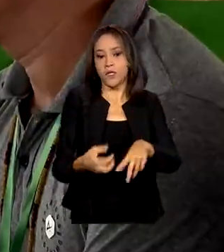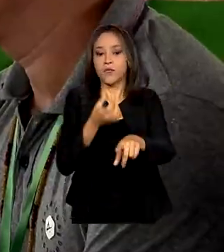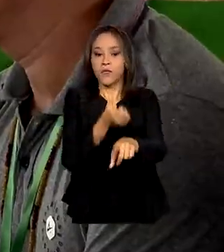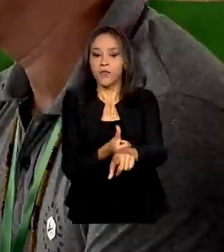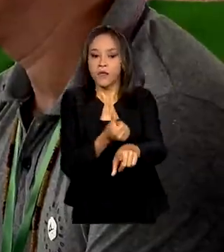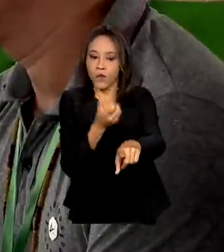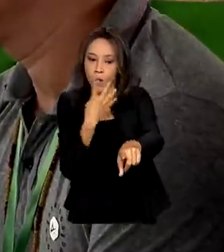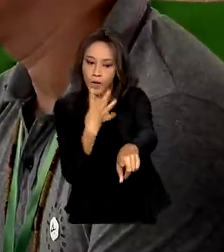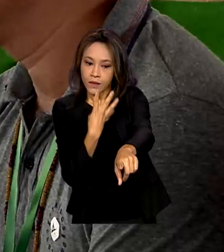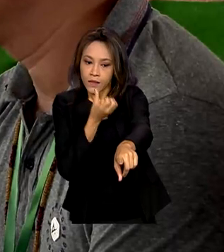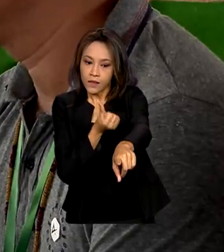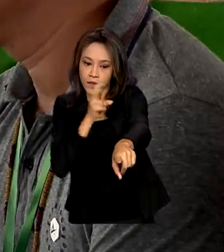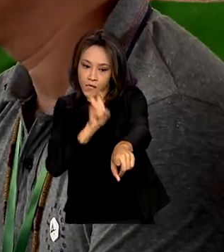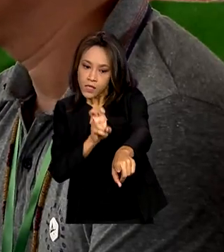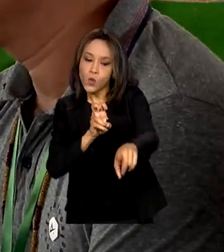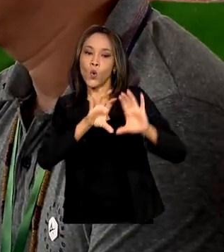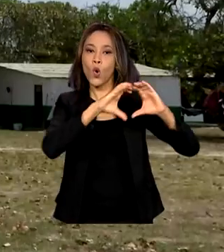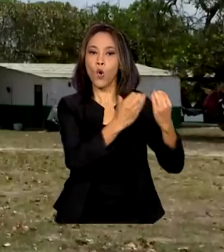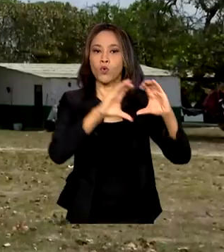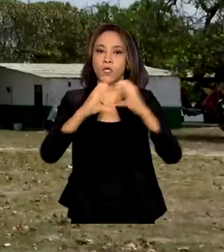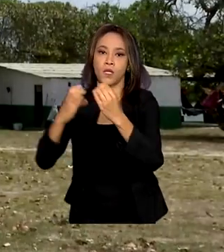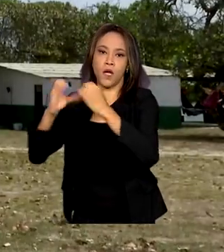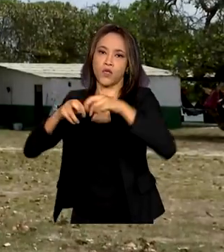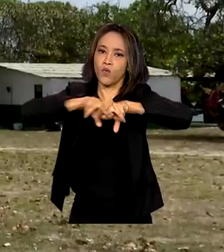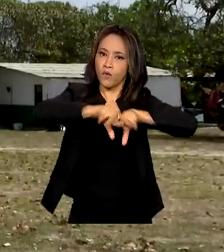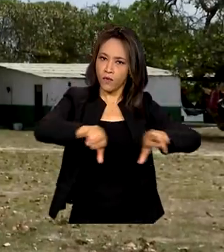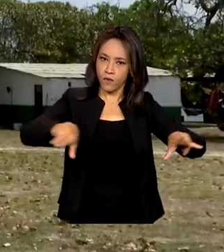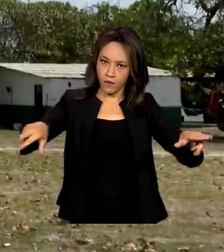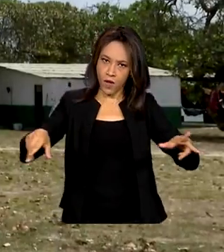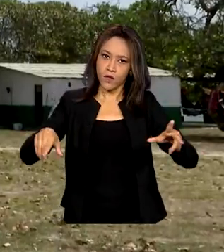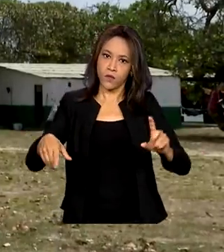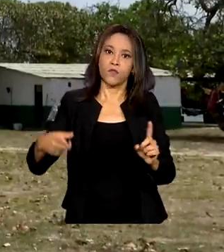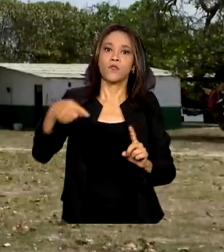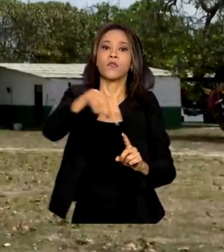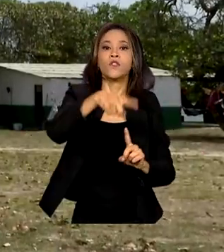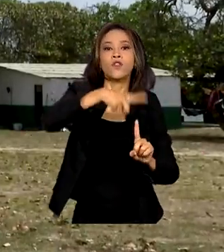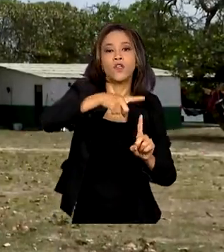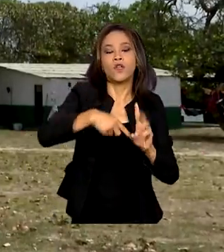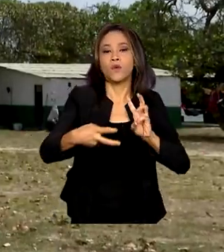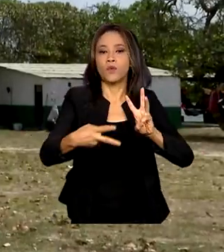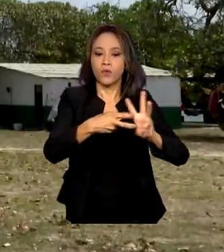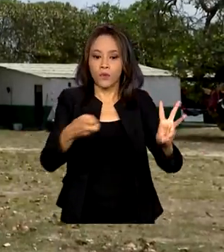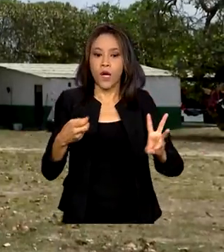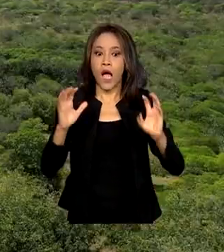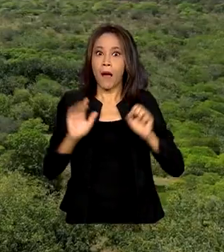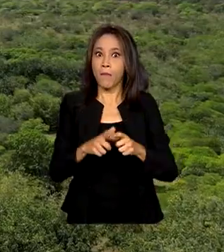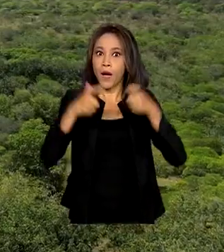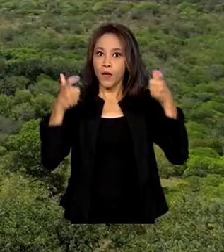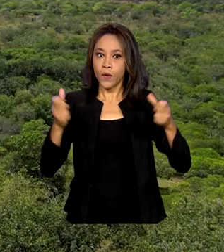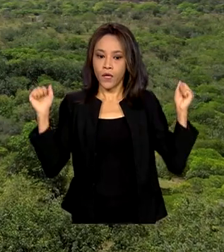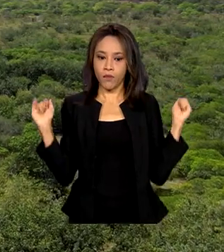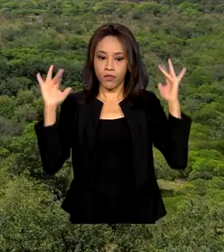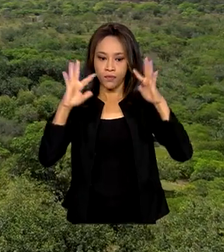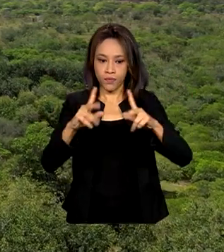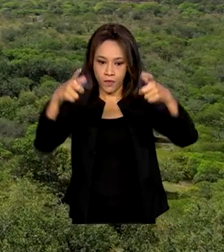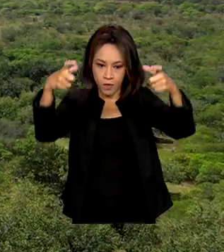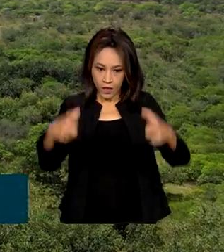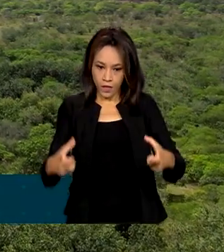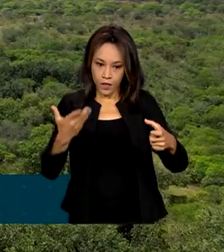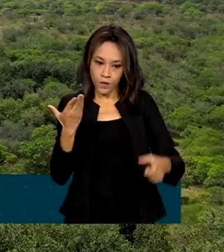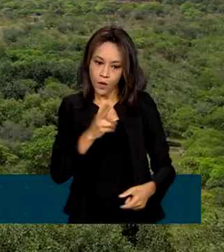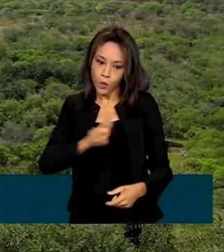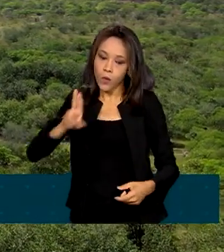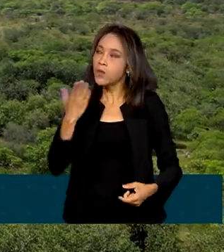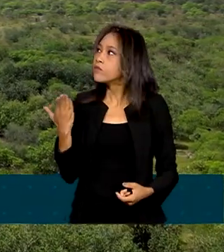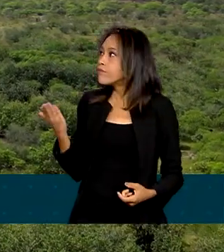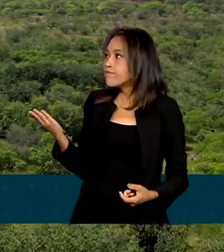formadas por diversas etnias. Parte desse grupo vive na terra indígena Raposa Serra do Sol, uma área de 1 milhão e